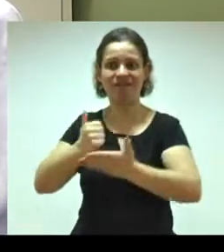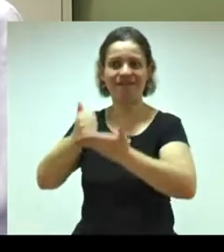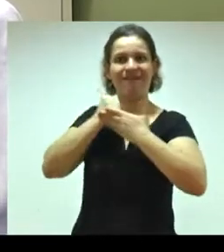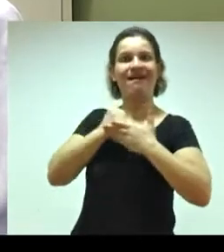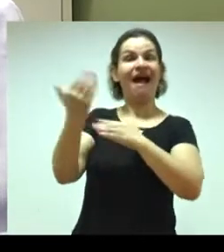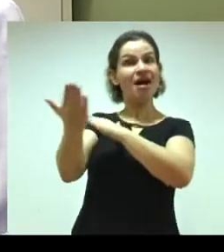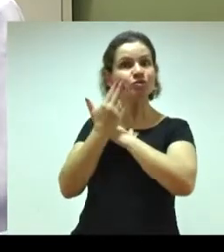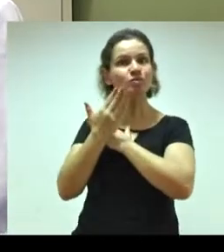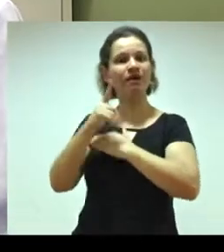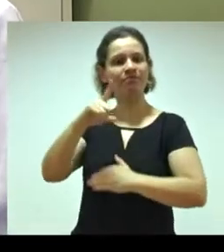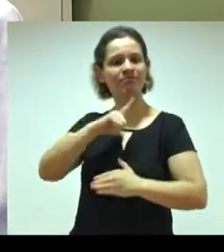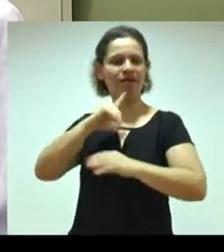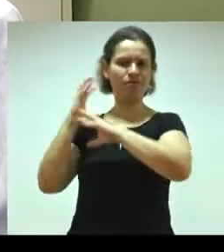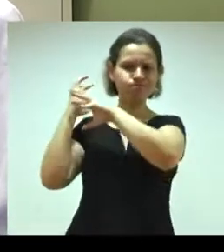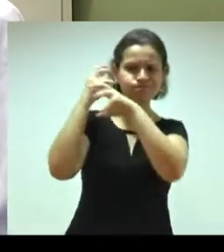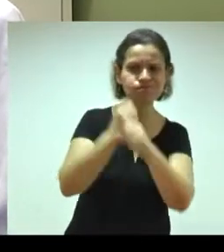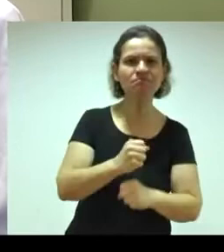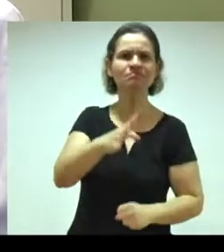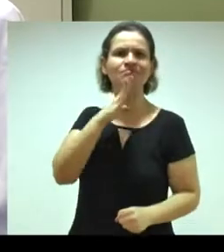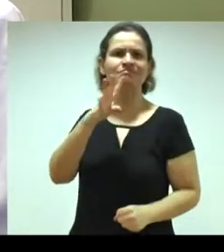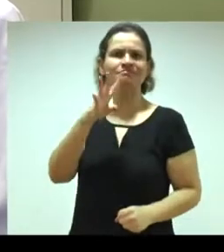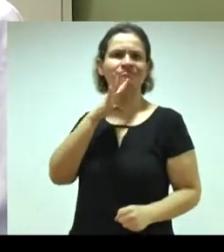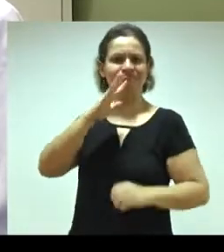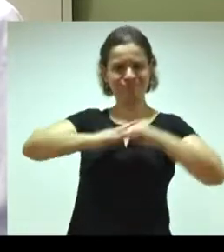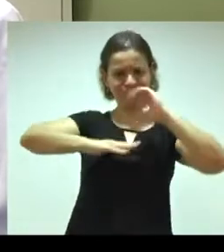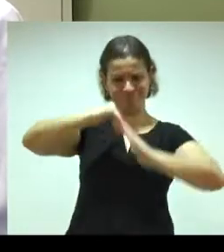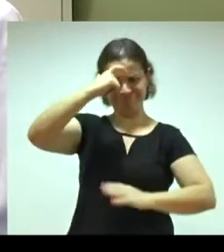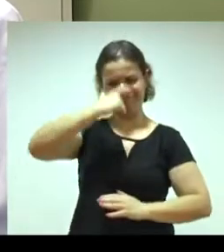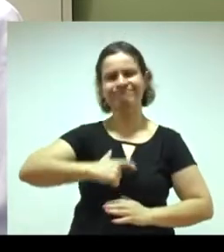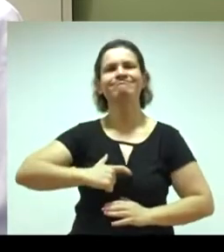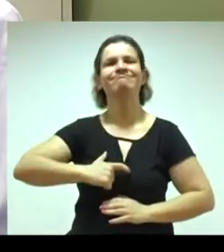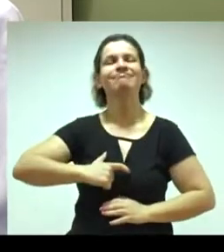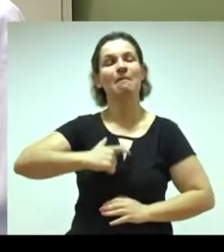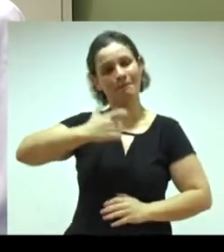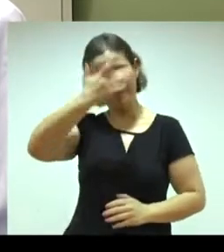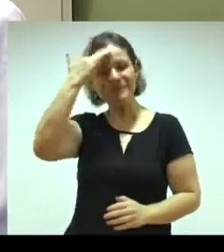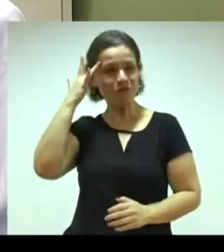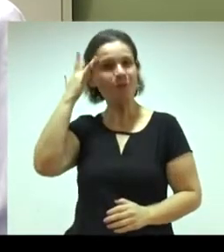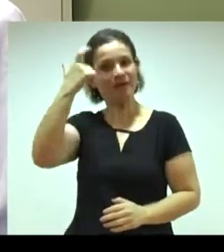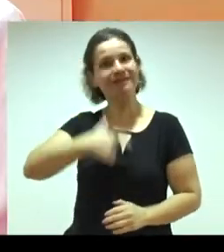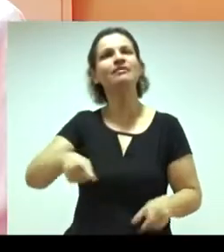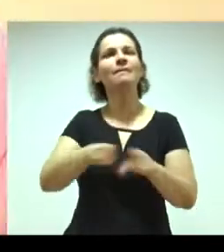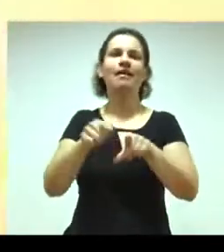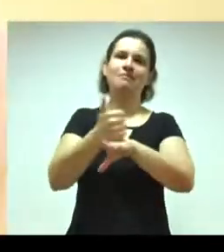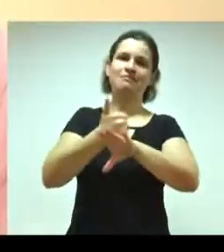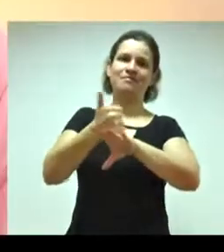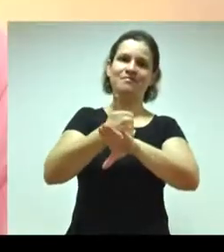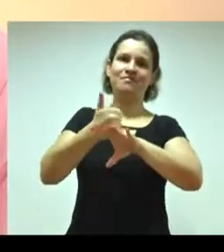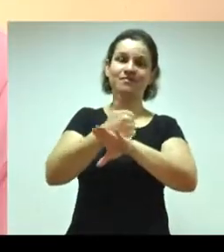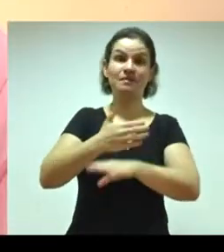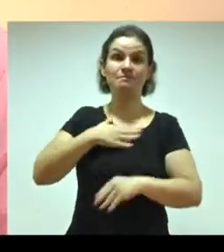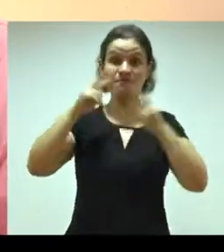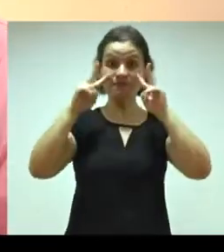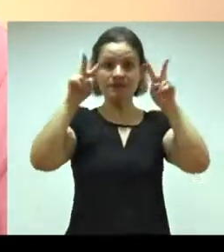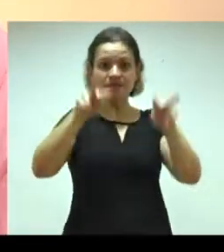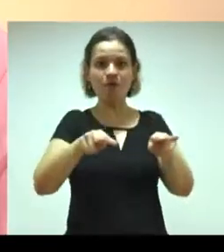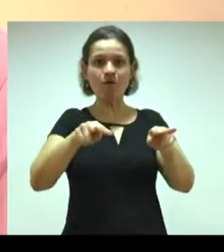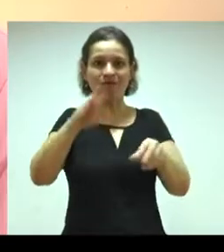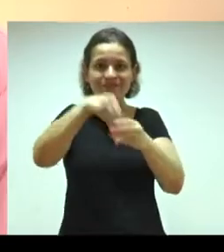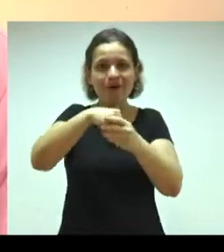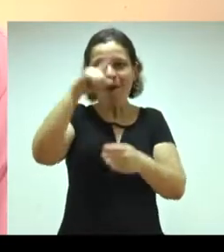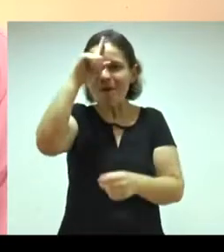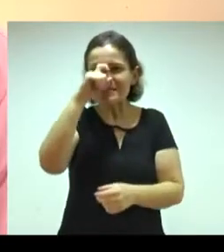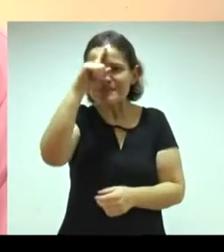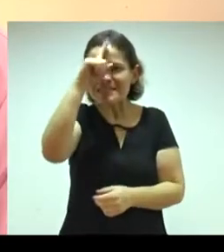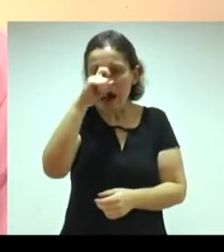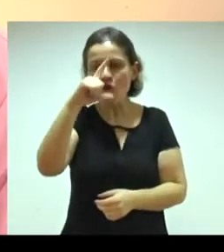a ter uma bagagem, né, para a nossa construção aí como pessoas e como profissionais. Como a minha visão hospitalar